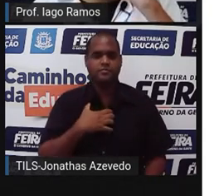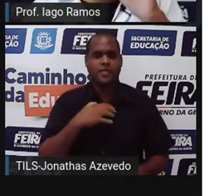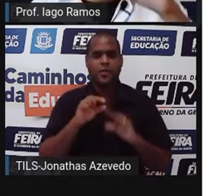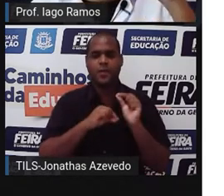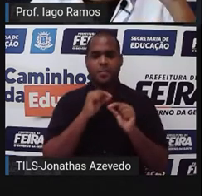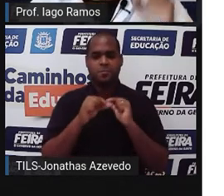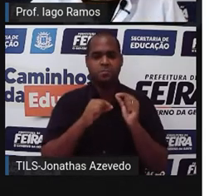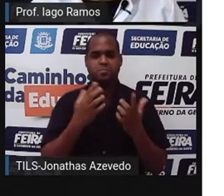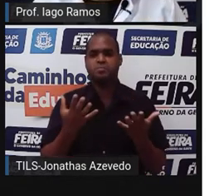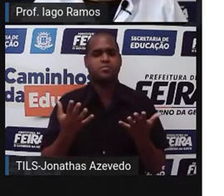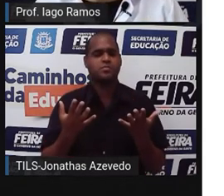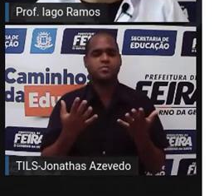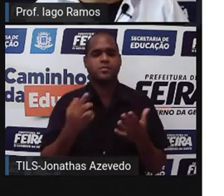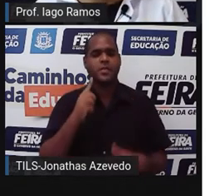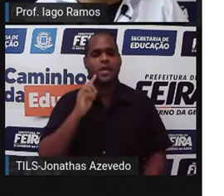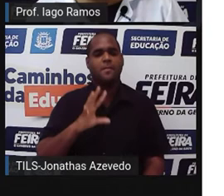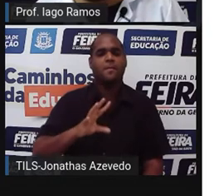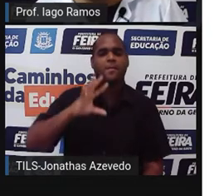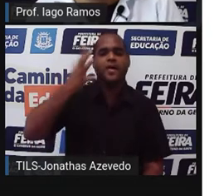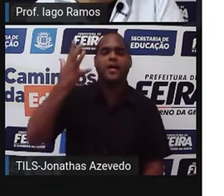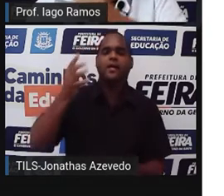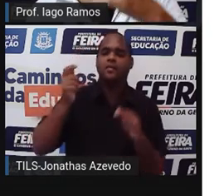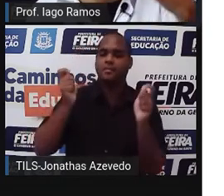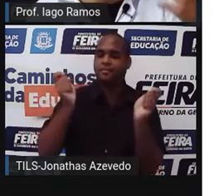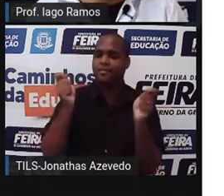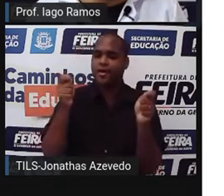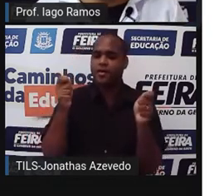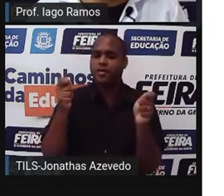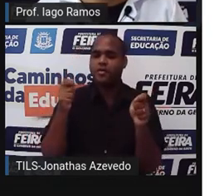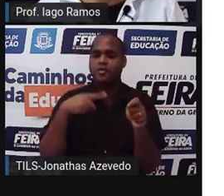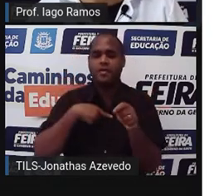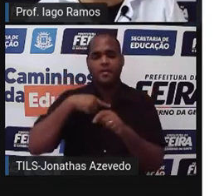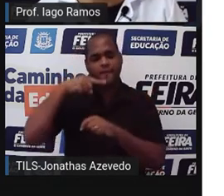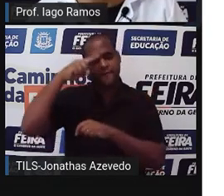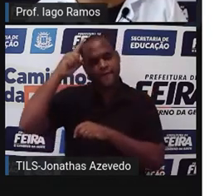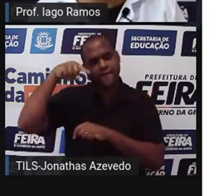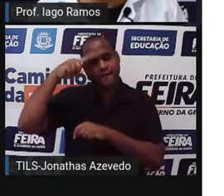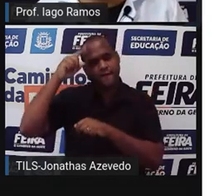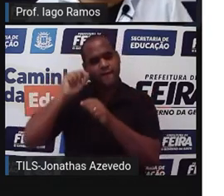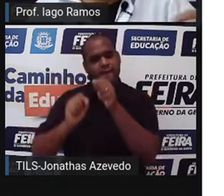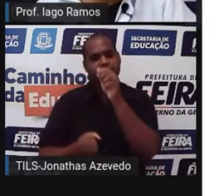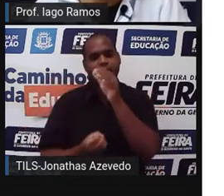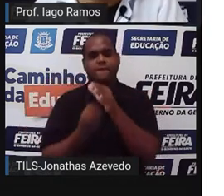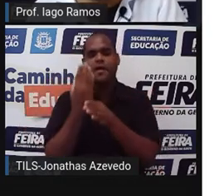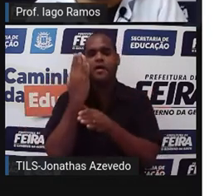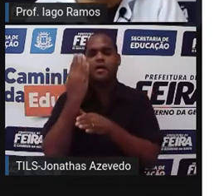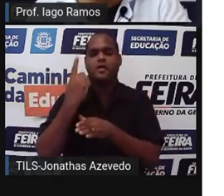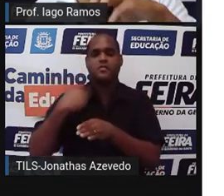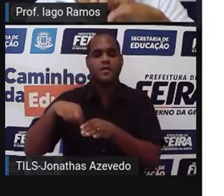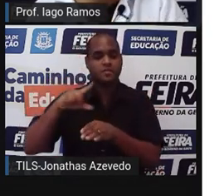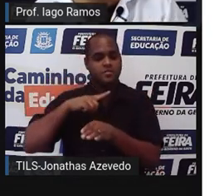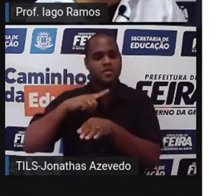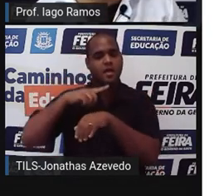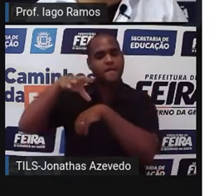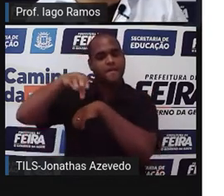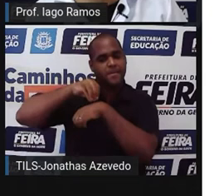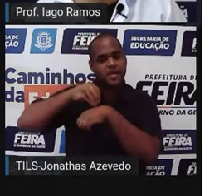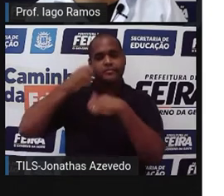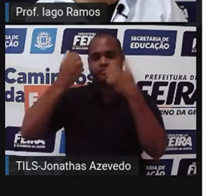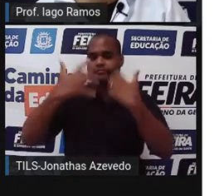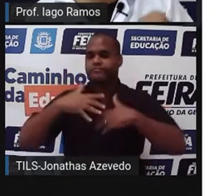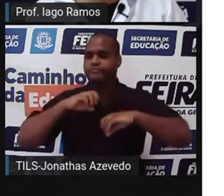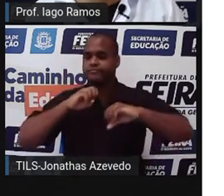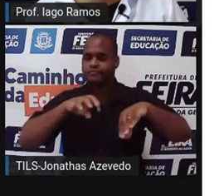olha só. É uma situação hipotética, uma situação que foi inventada, criada, para a gente trazer aqui para a aula, pensar,